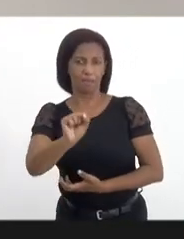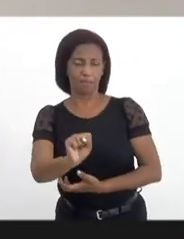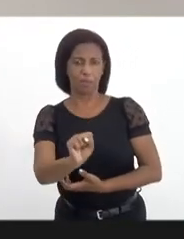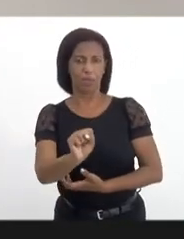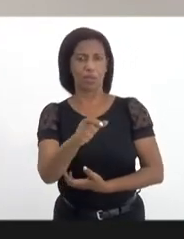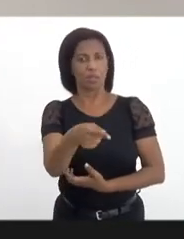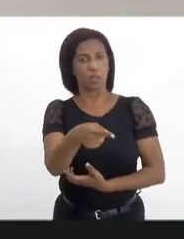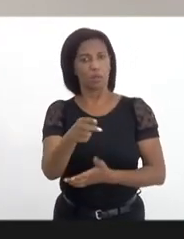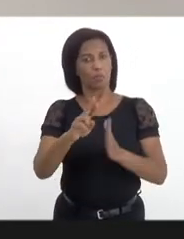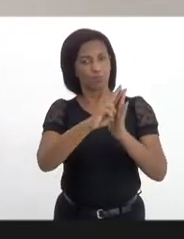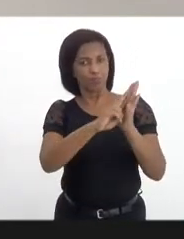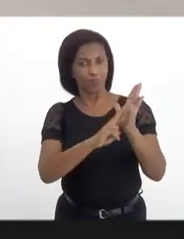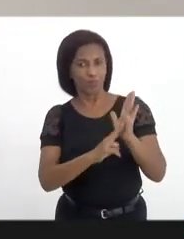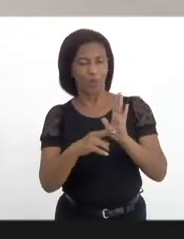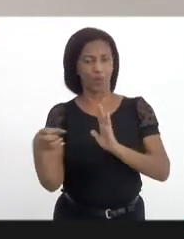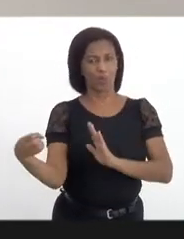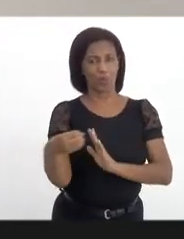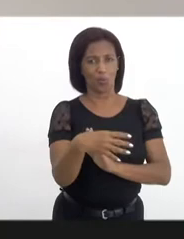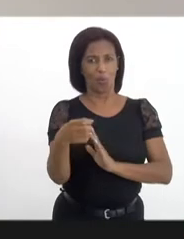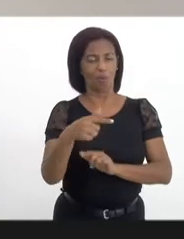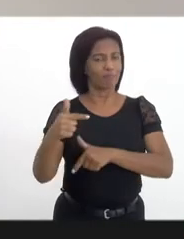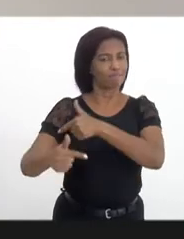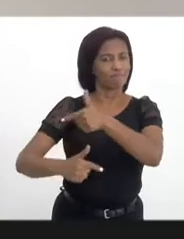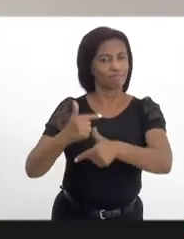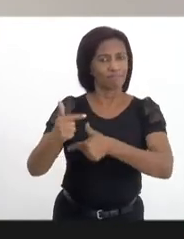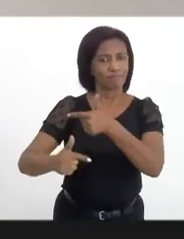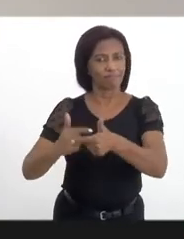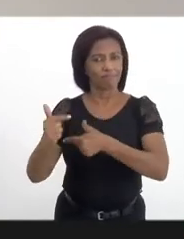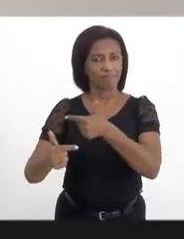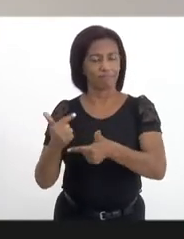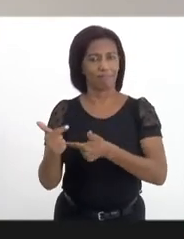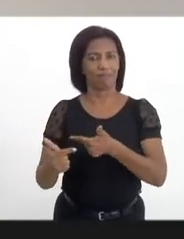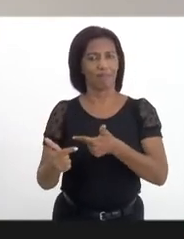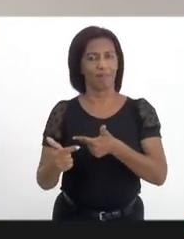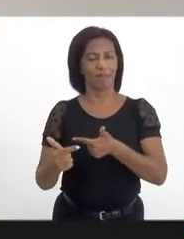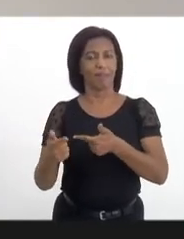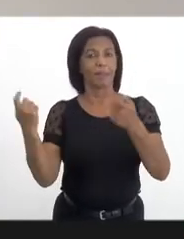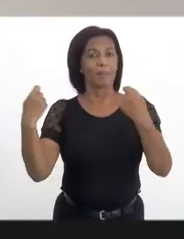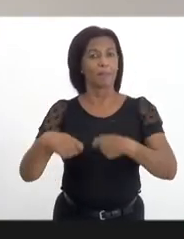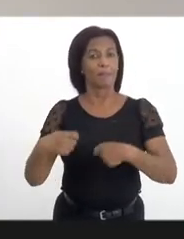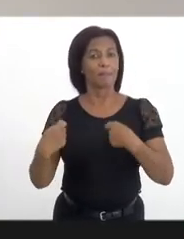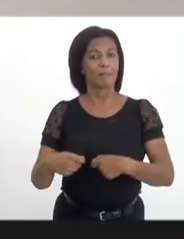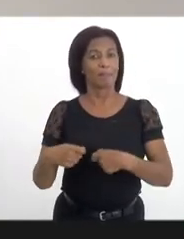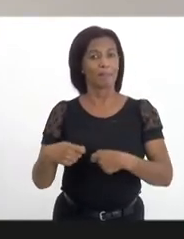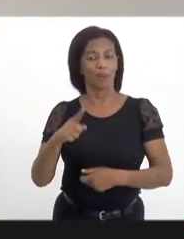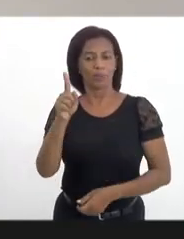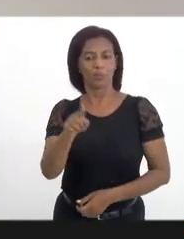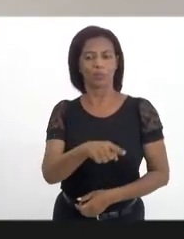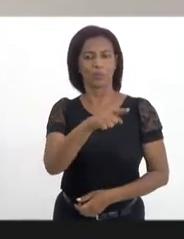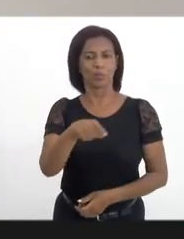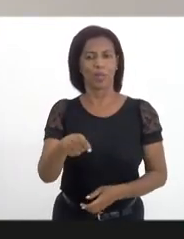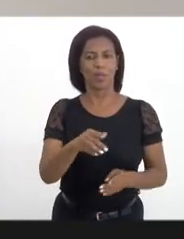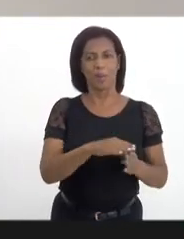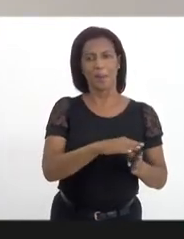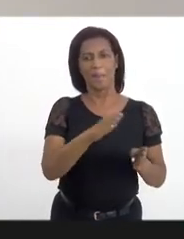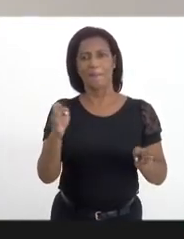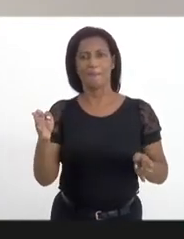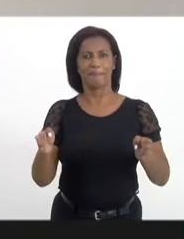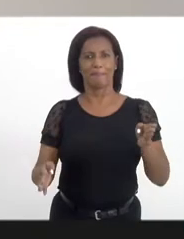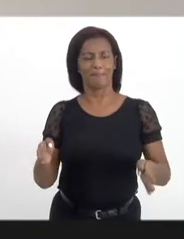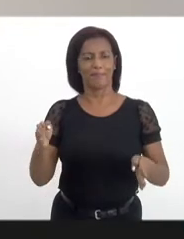acordo com as novas regras, esses serviços presenciais devem ser suspensos durante esse tempo.